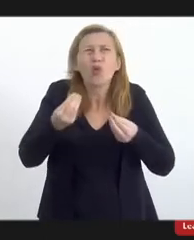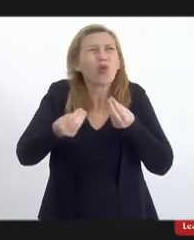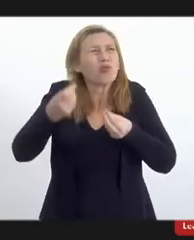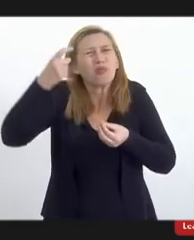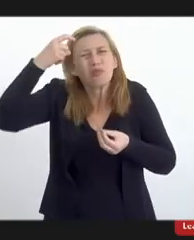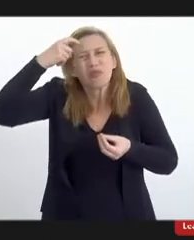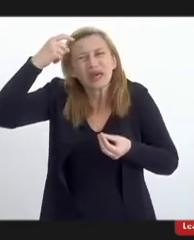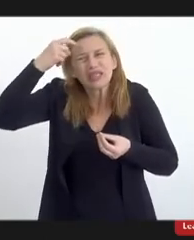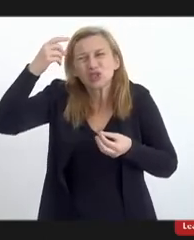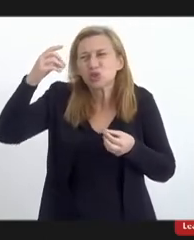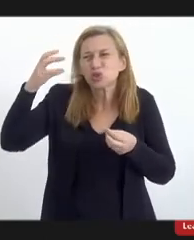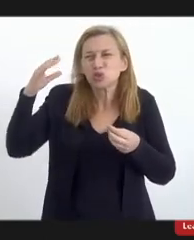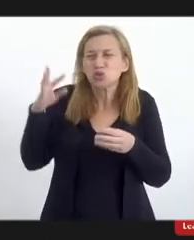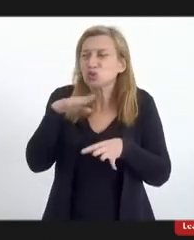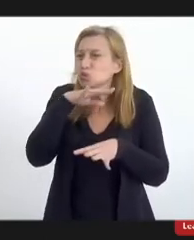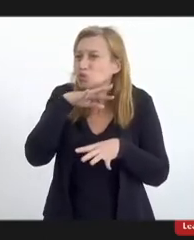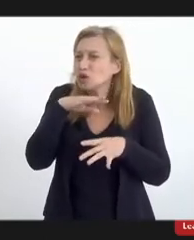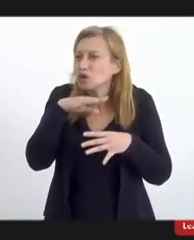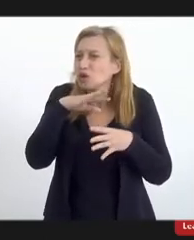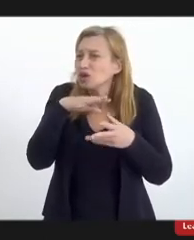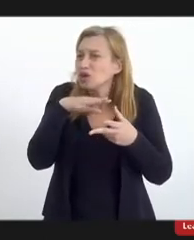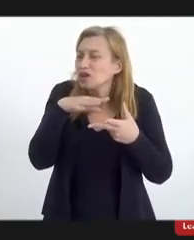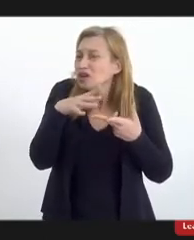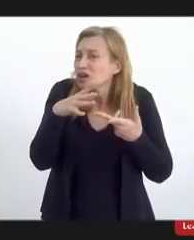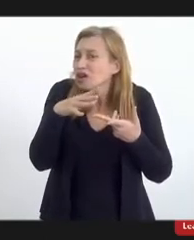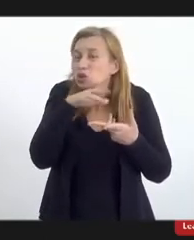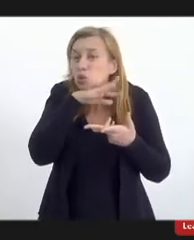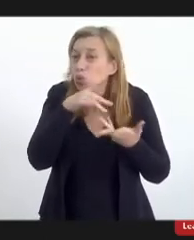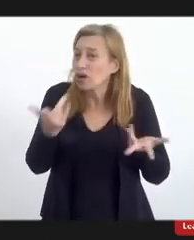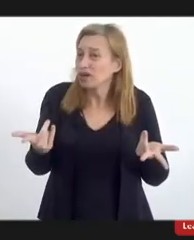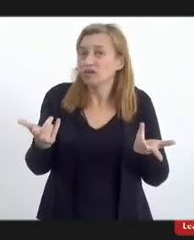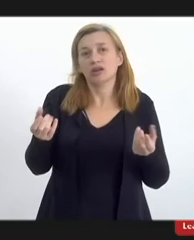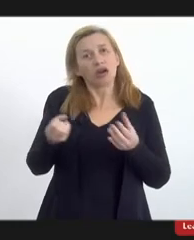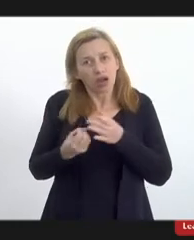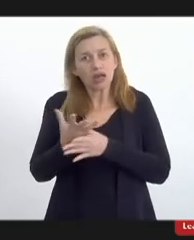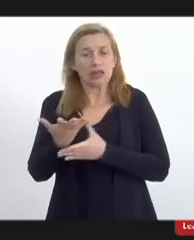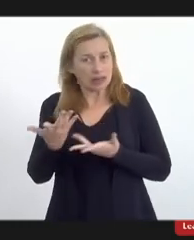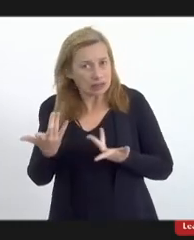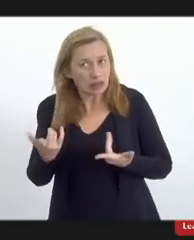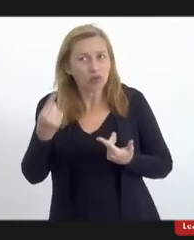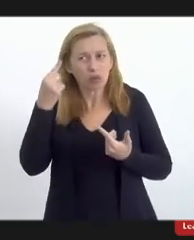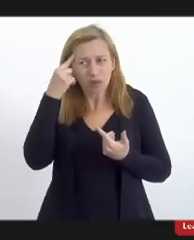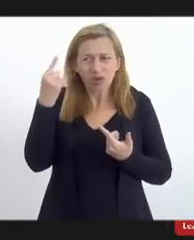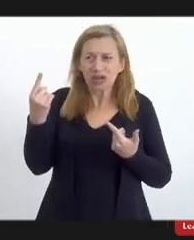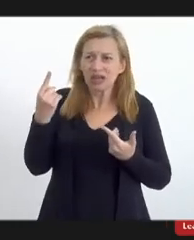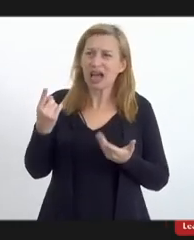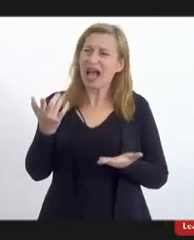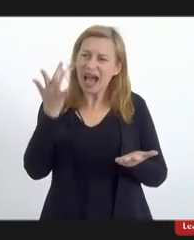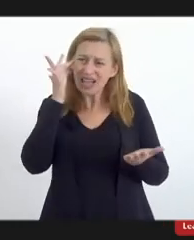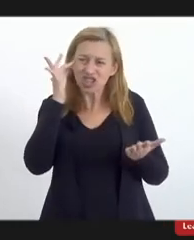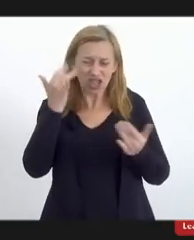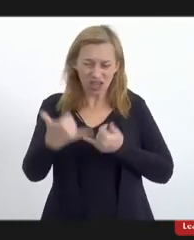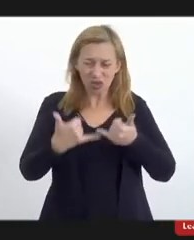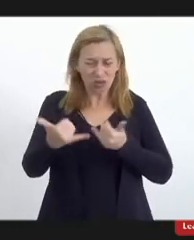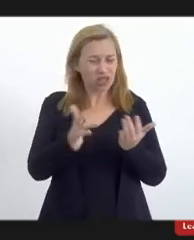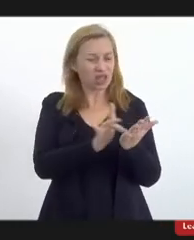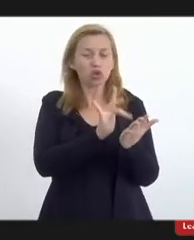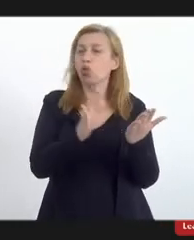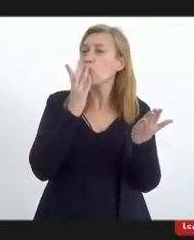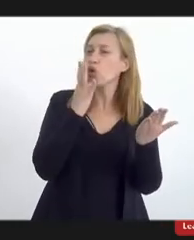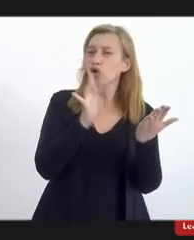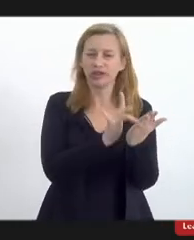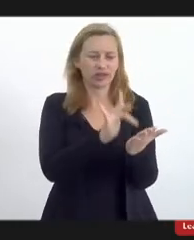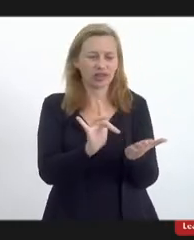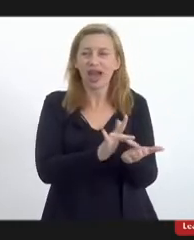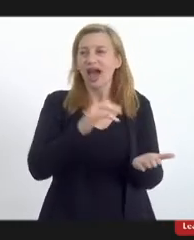doentiamente criativas, não possível? há de convir que tem que ser criativo para você achar que um brinquedo desse vai induzir a minha